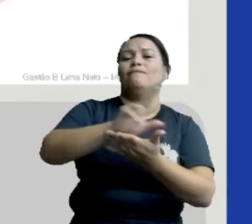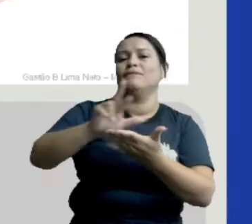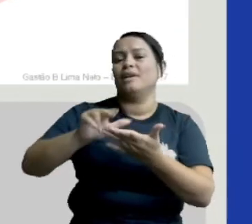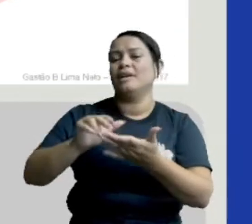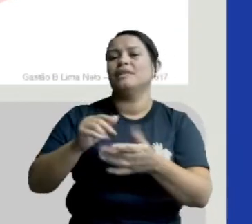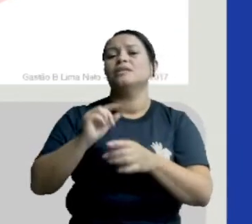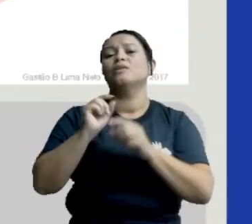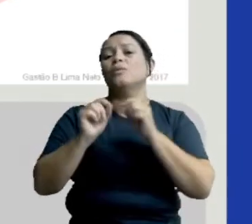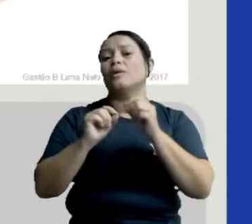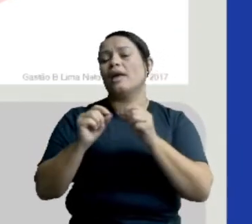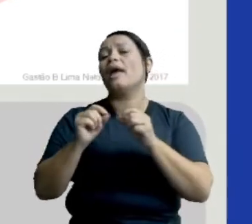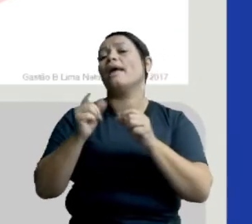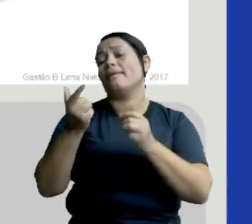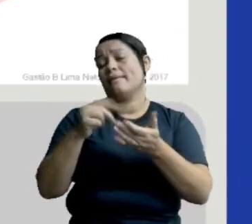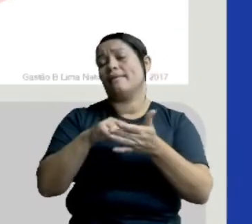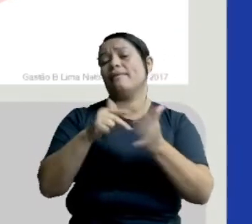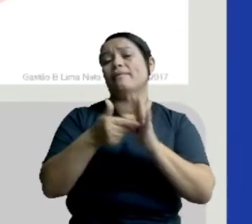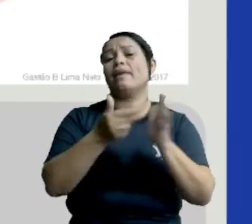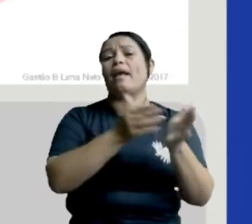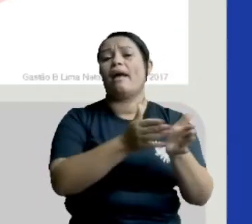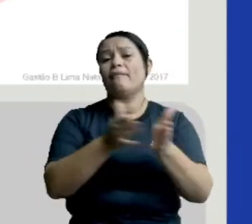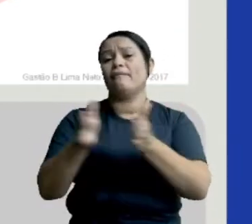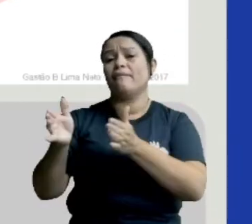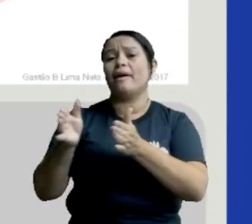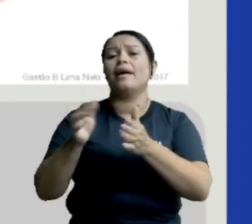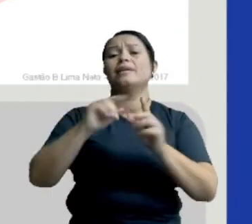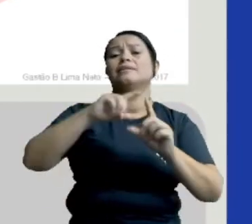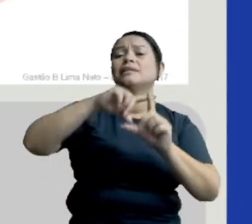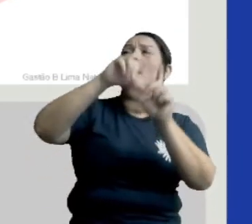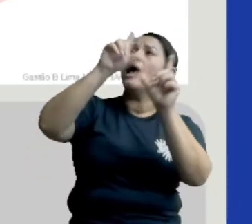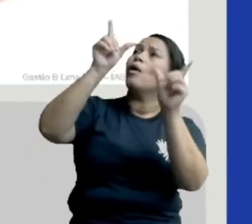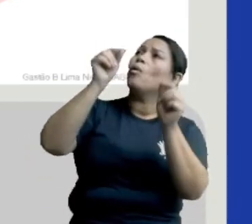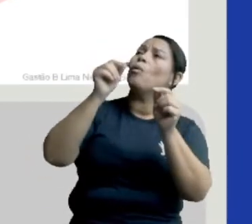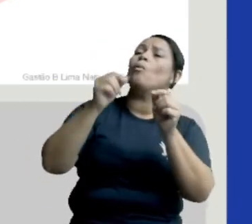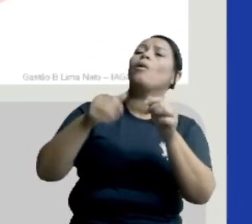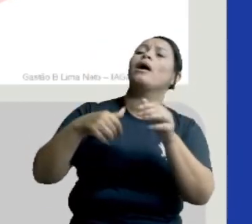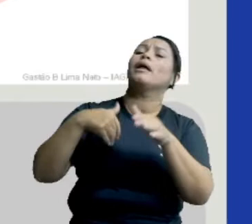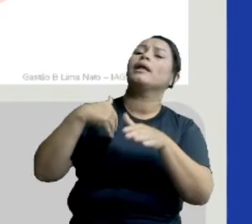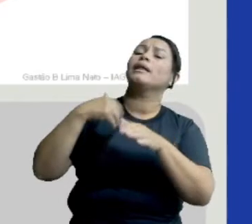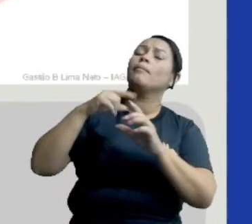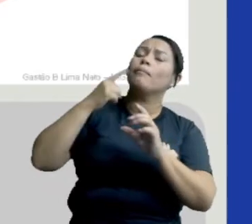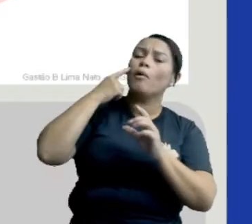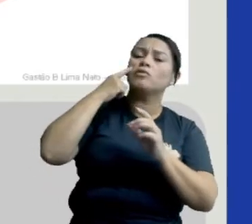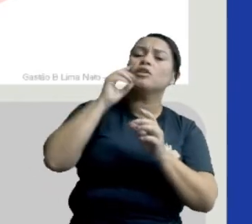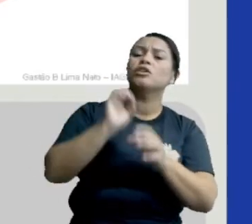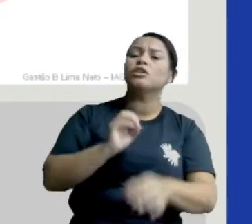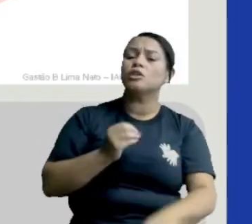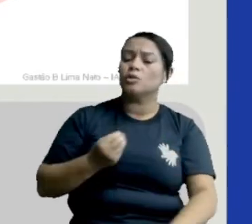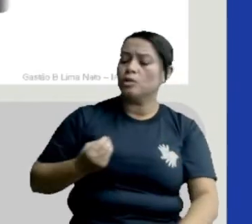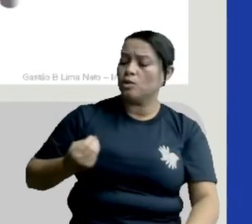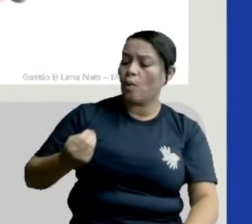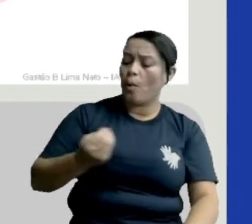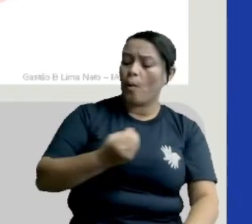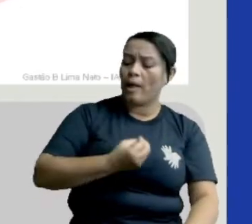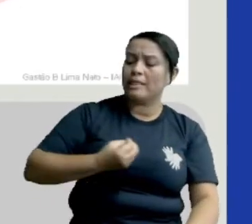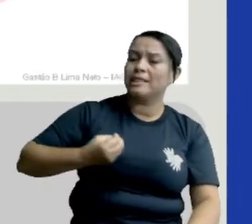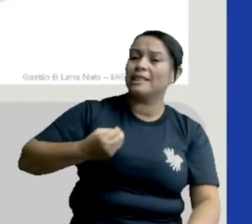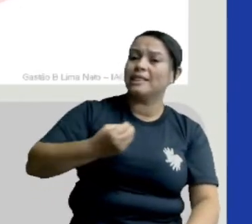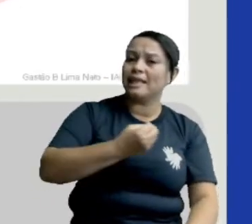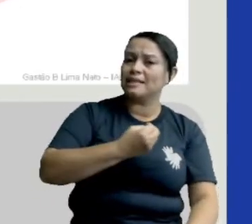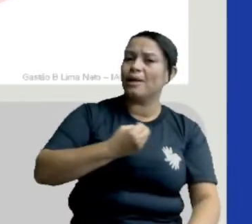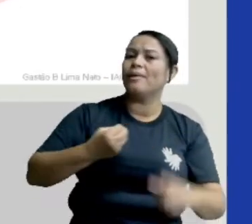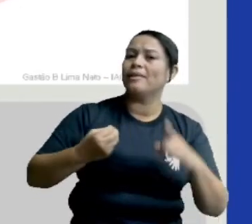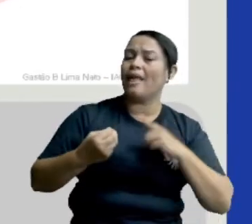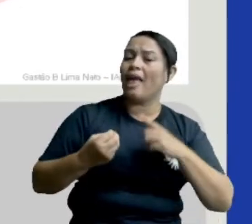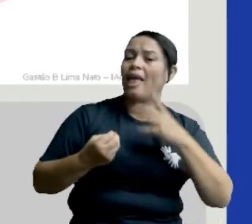disse, o que a gente chama de fases da Lua. Durante esse caminho de rotação, ela passa por quatro estágios diferentes.